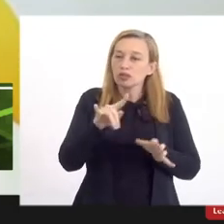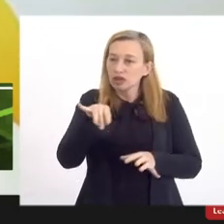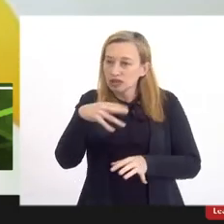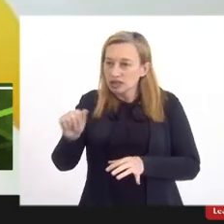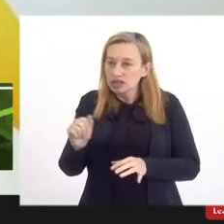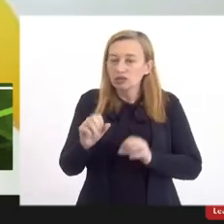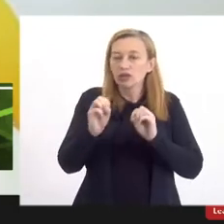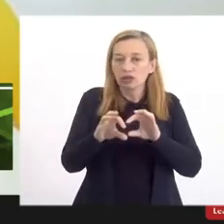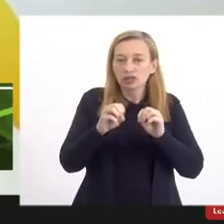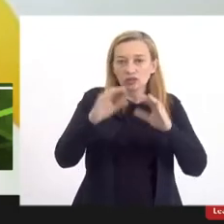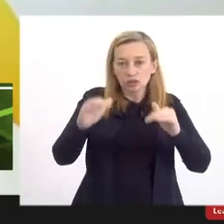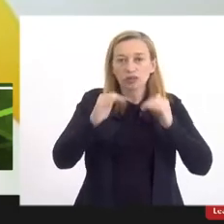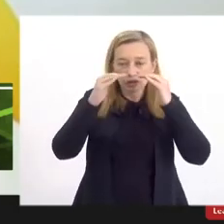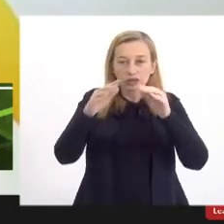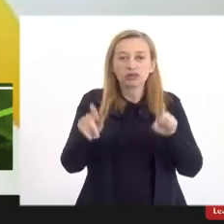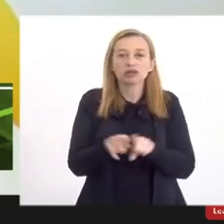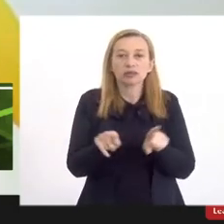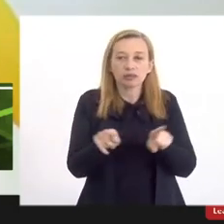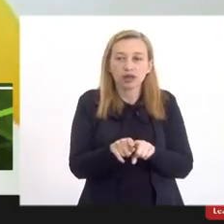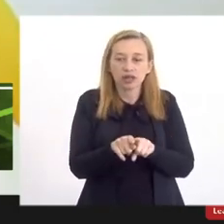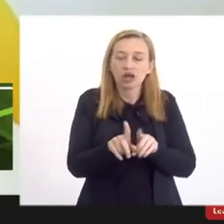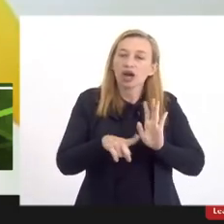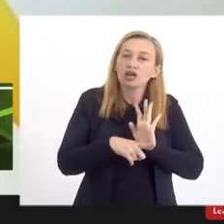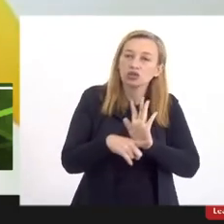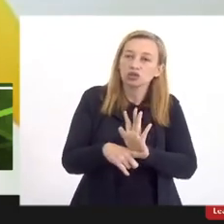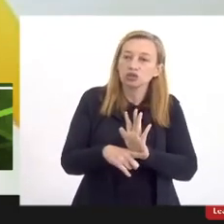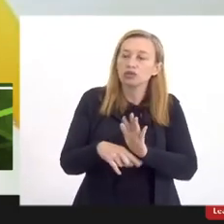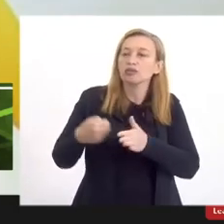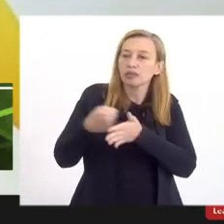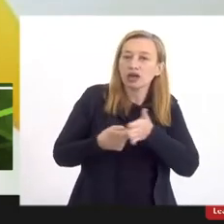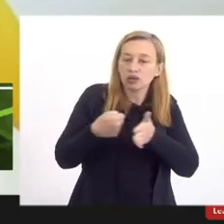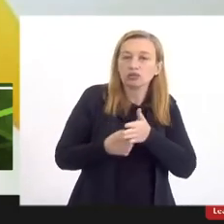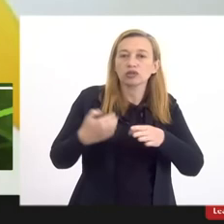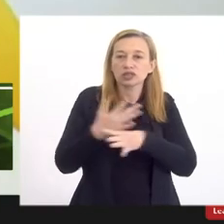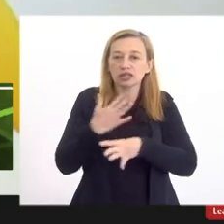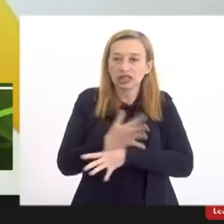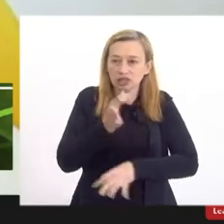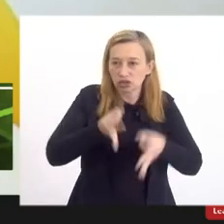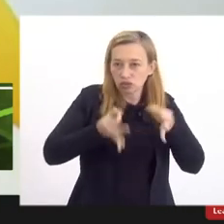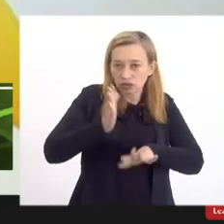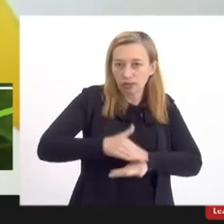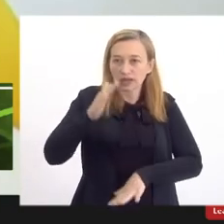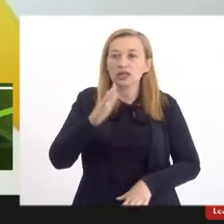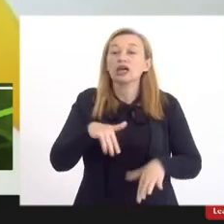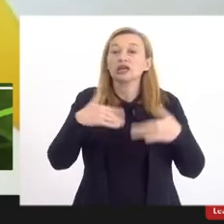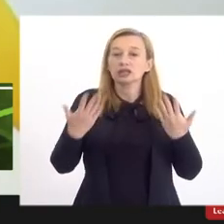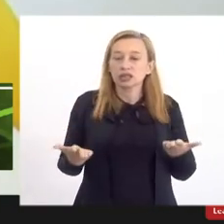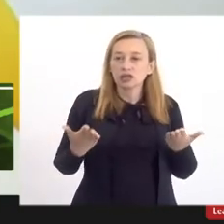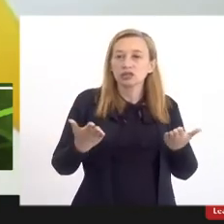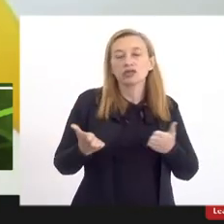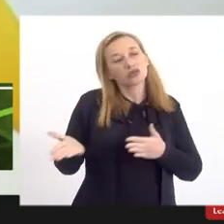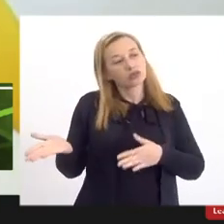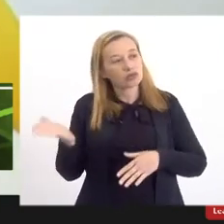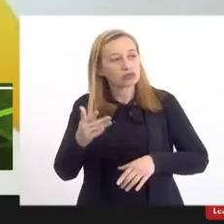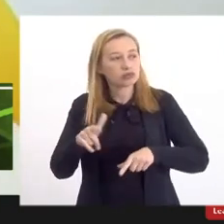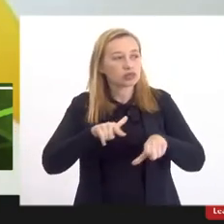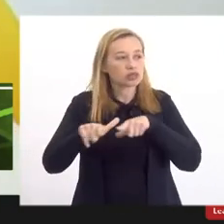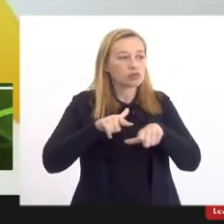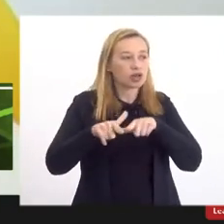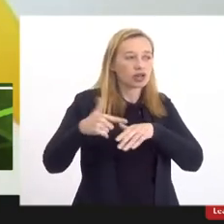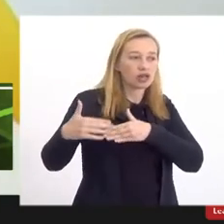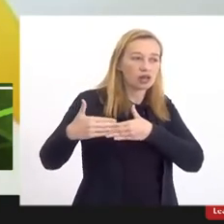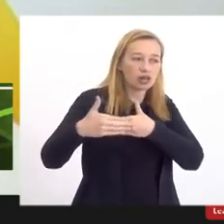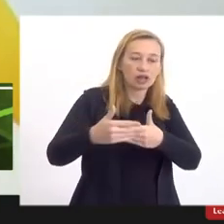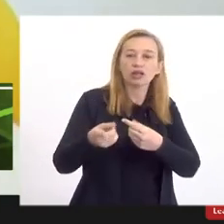ensino superior ele também contribui para a luta por uma cidade mais justa então vamos trabalhar muito ao longo desse